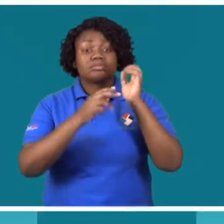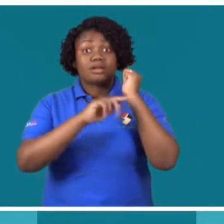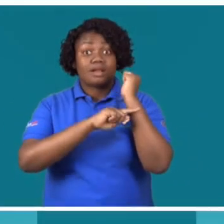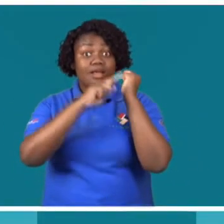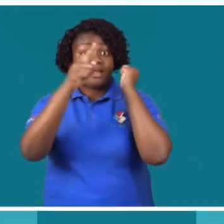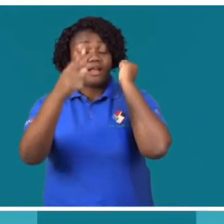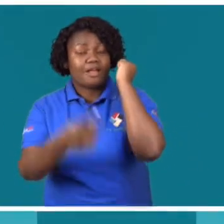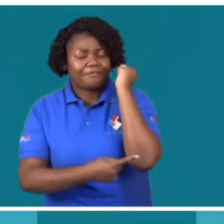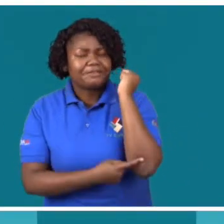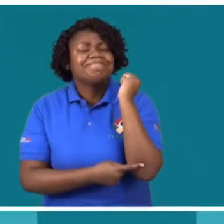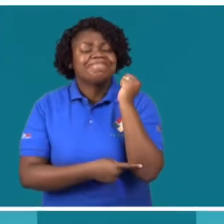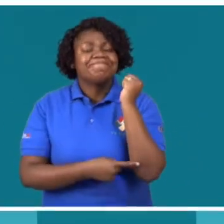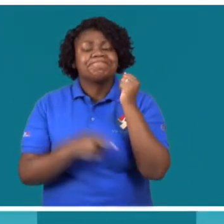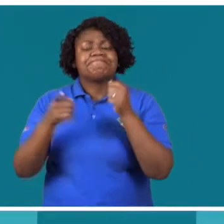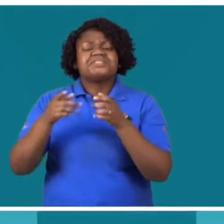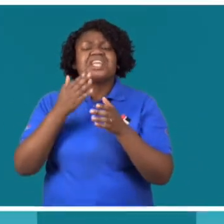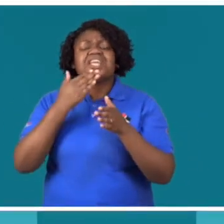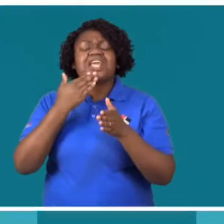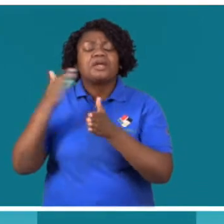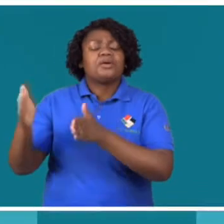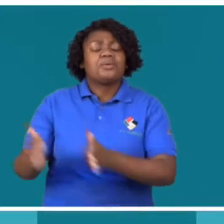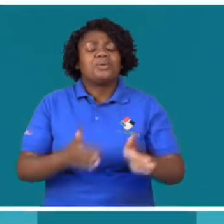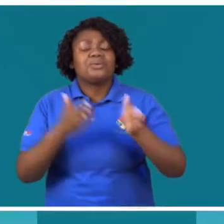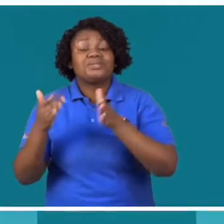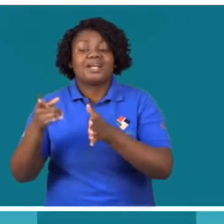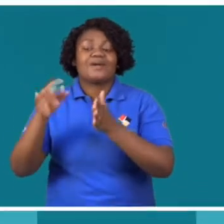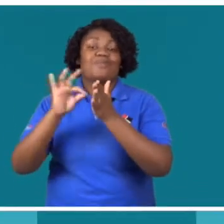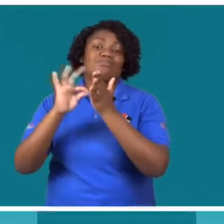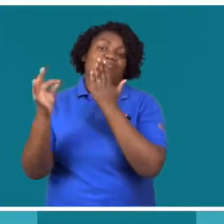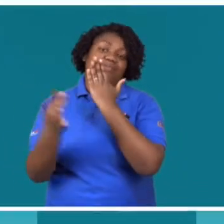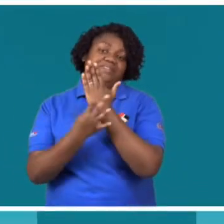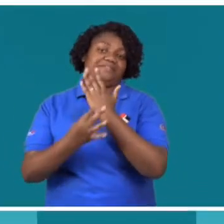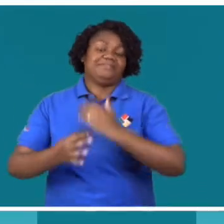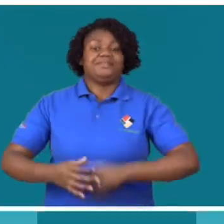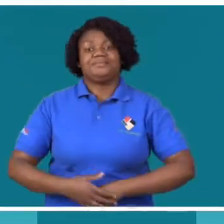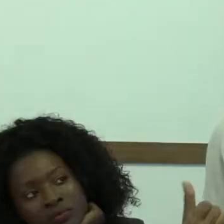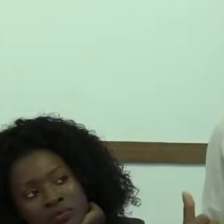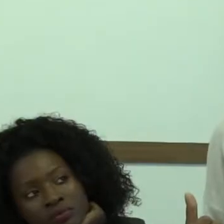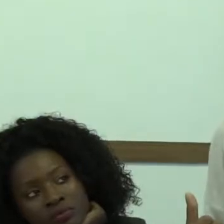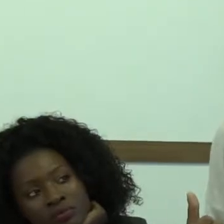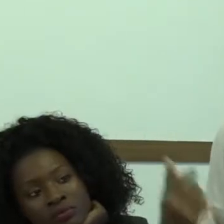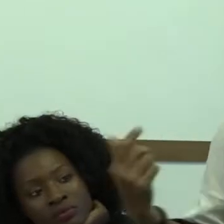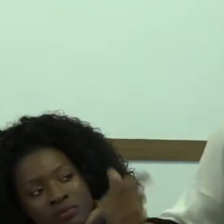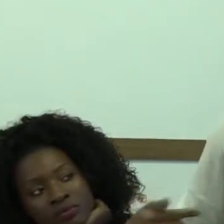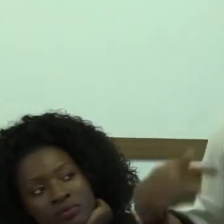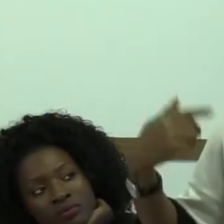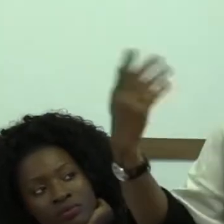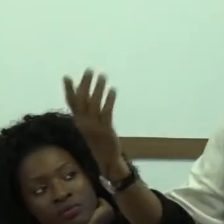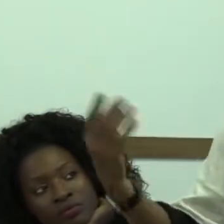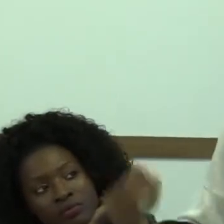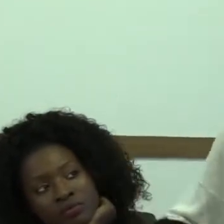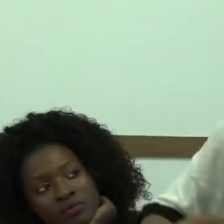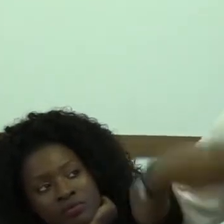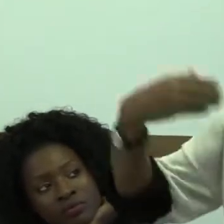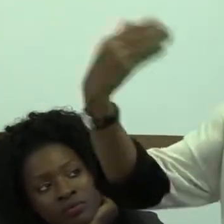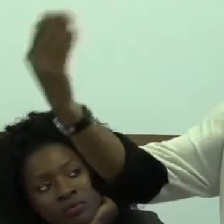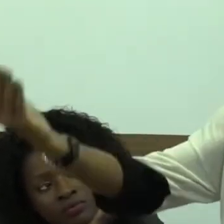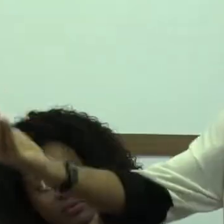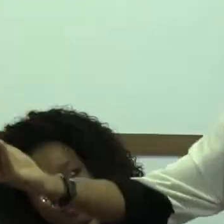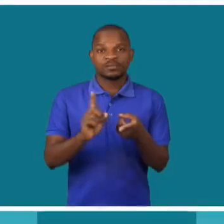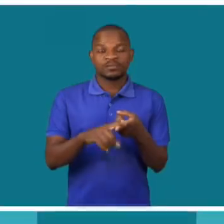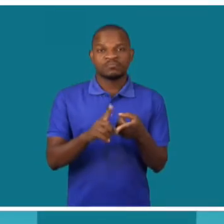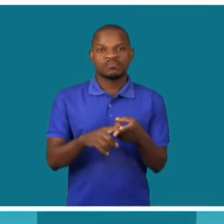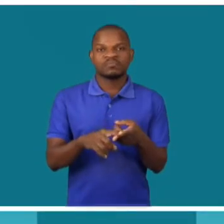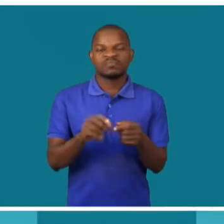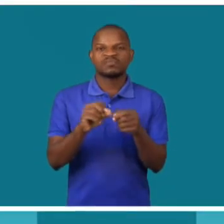saúde sexual e reprodutiva. O evento foi organizado pela AMODEFA e decorreu na cidade de Maputo.